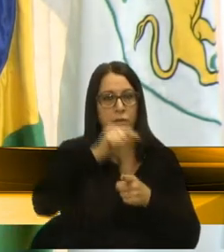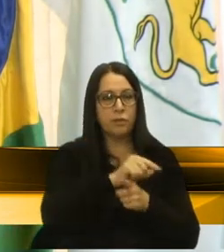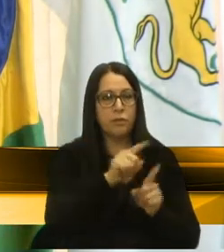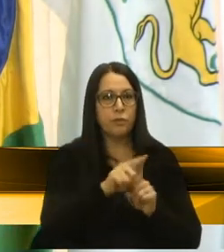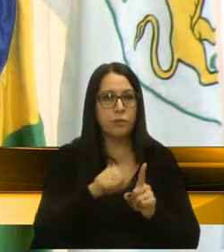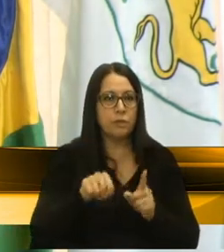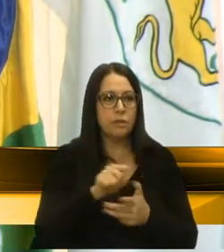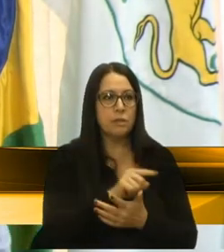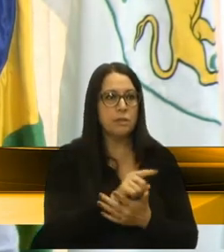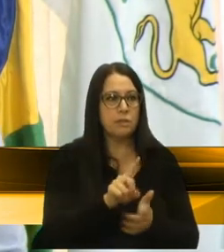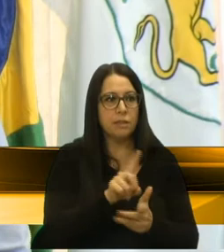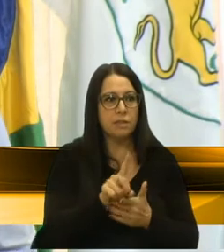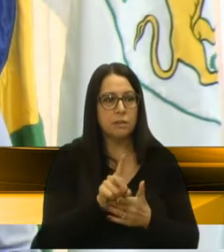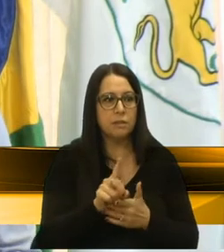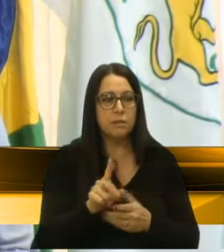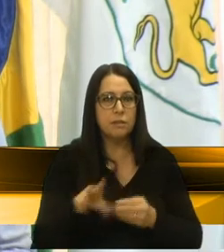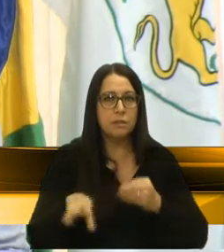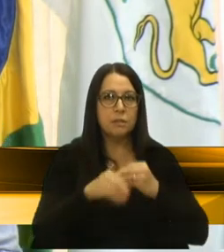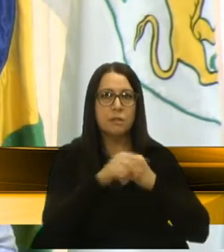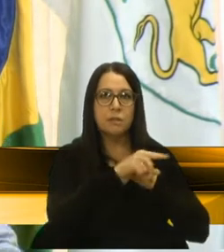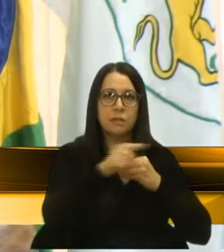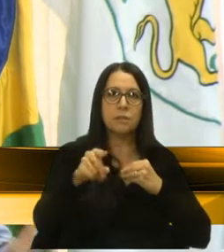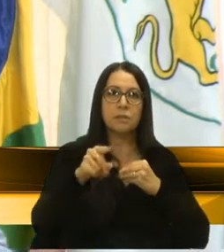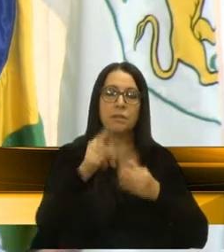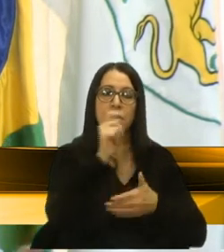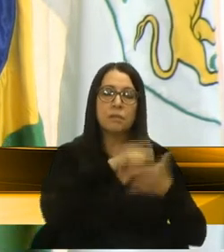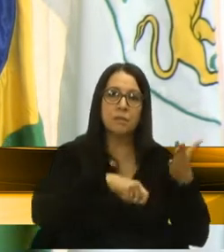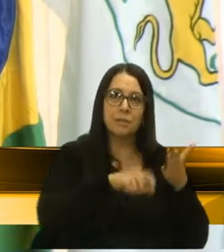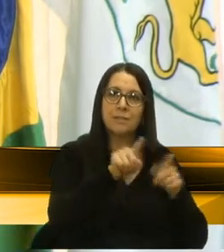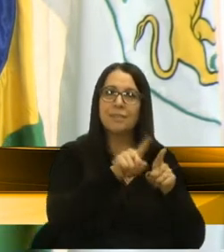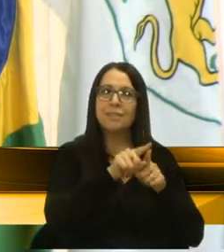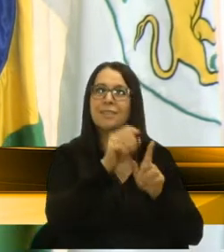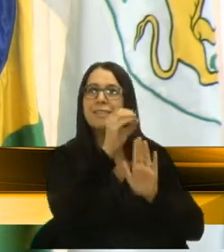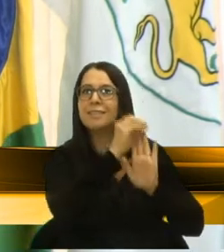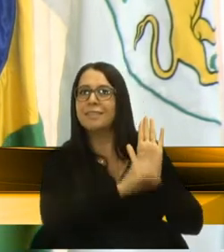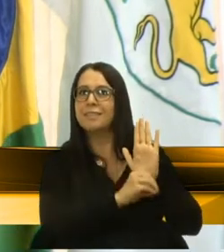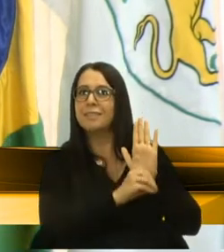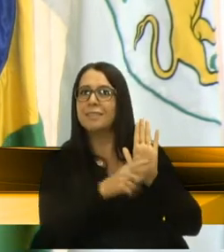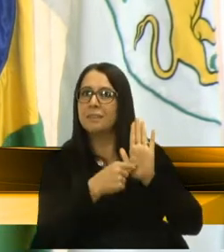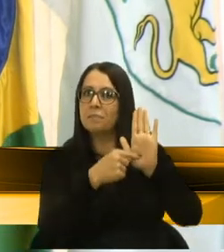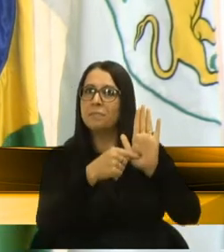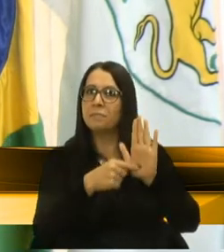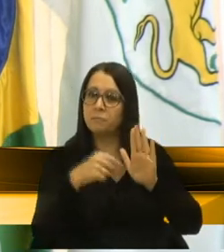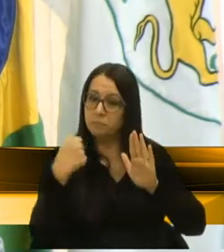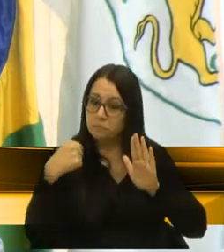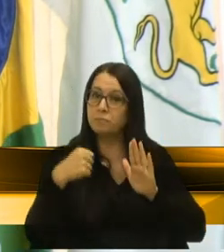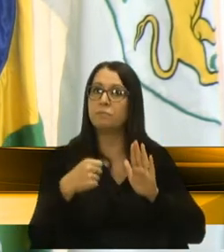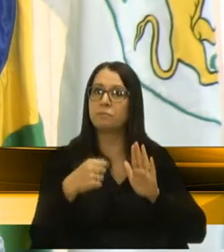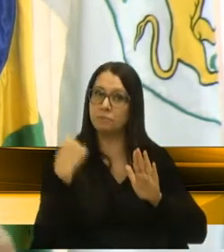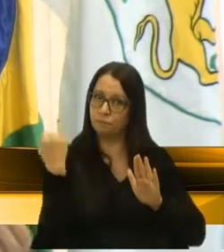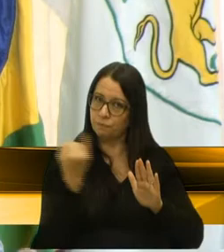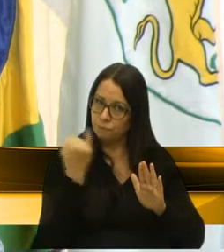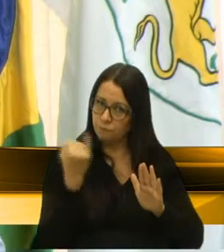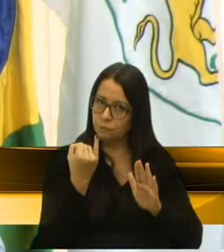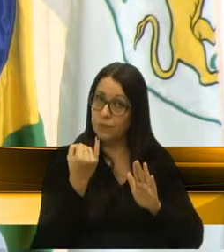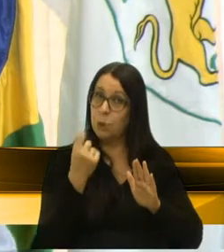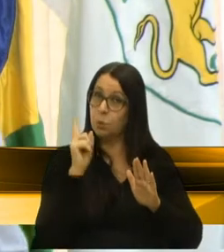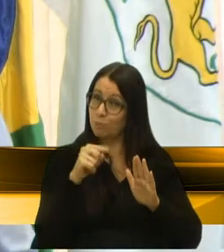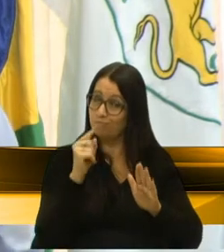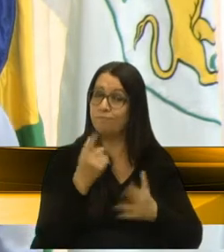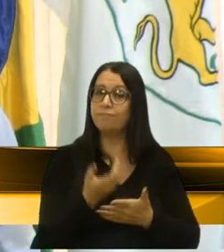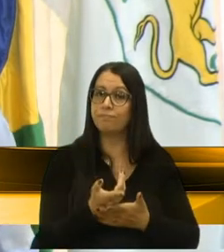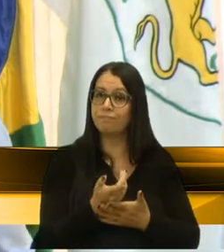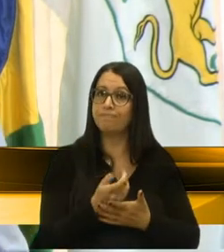de gabinete, a Grégora. Protocolamos um ofício explicando essa necessidade, essa importância e o quanto isso era